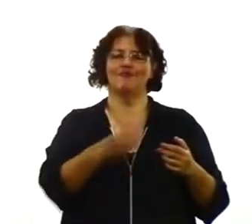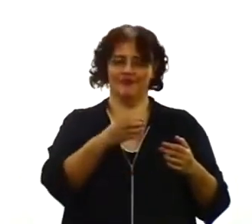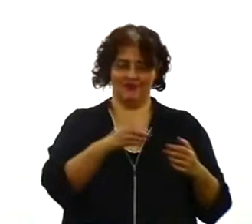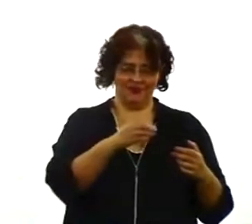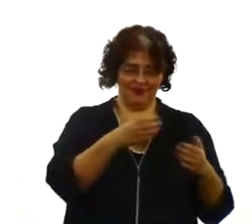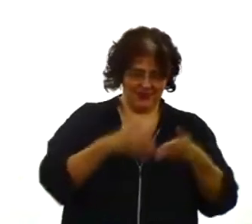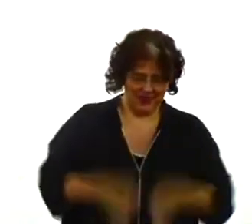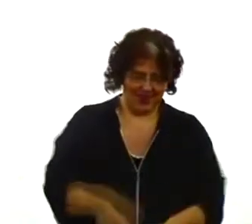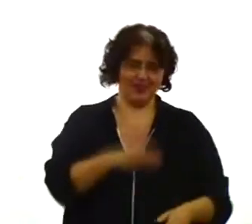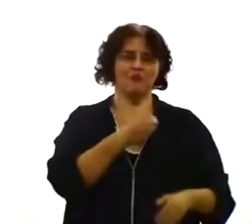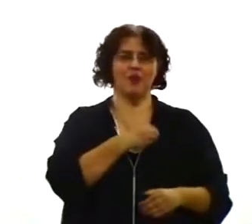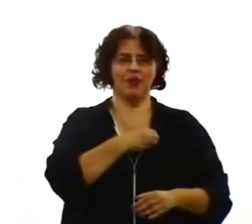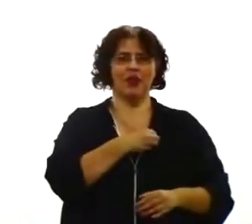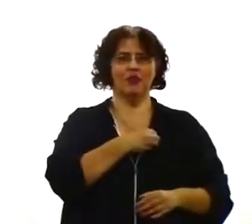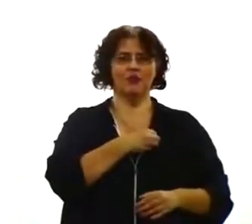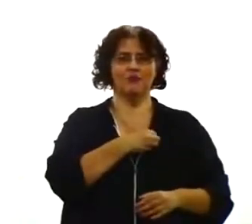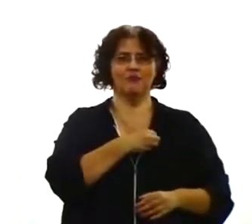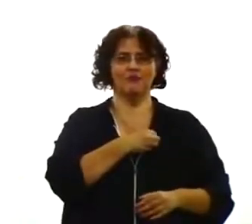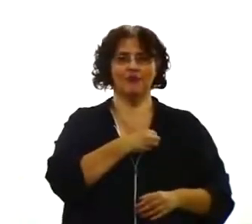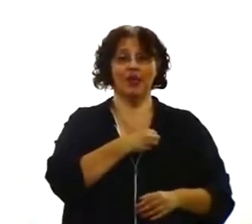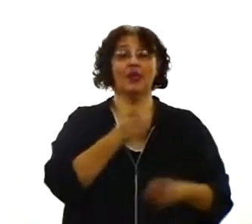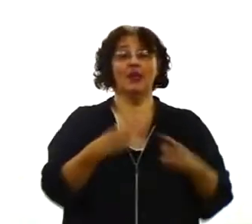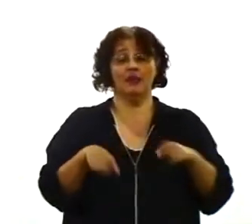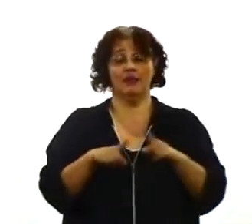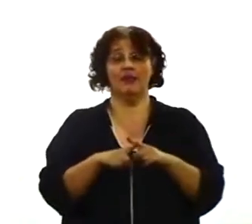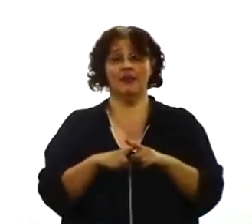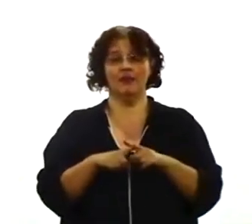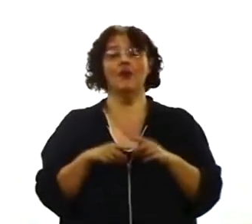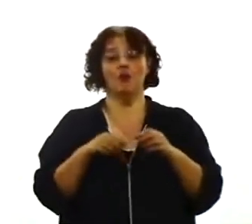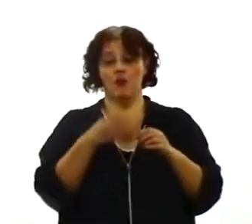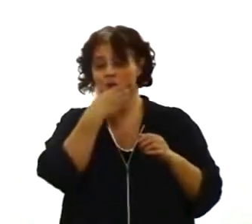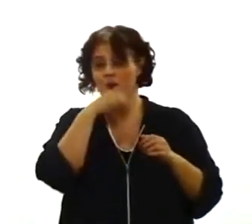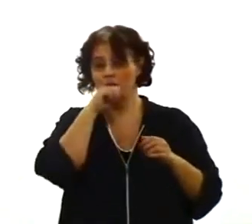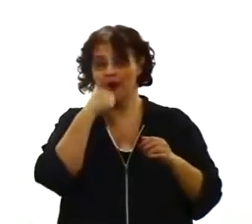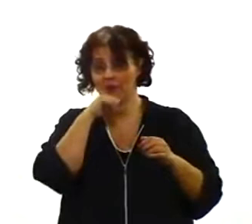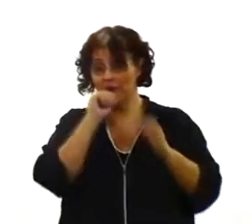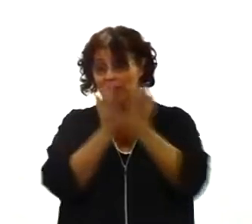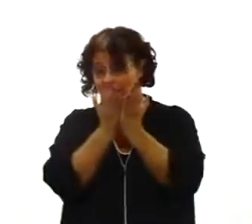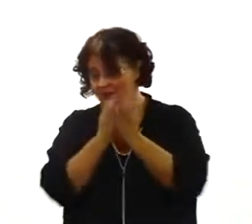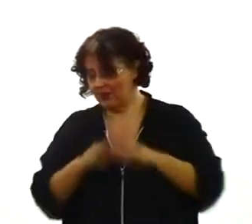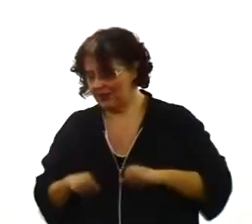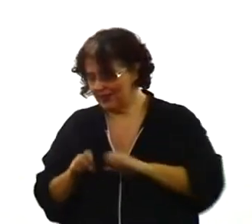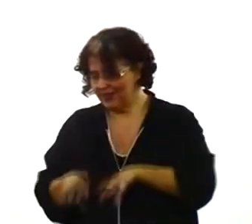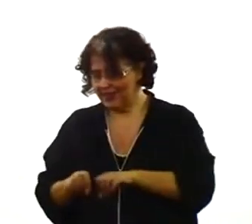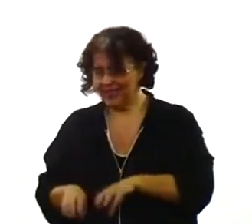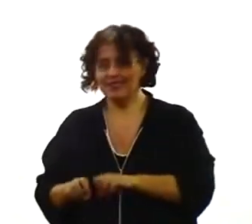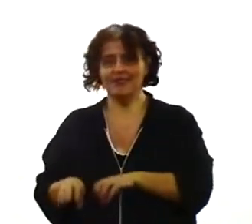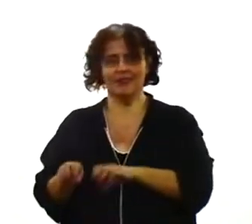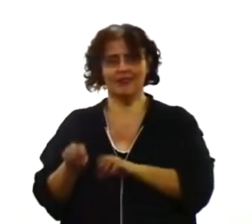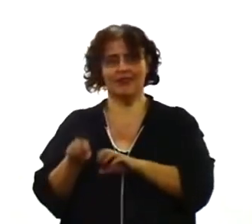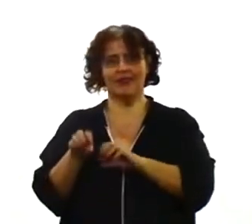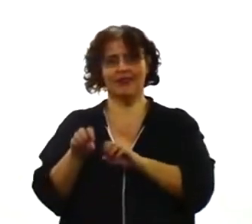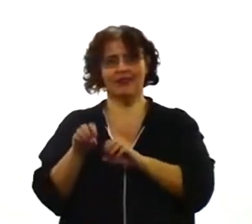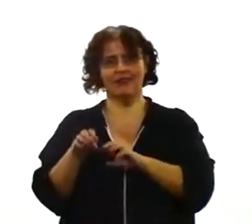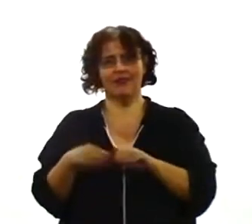Então ele ensina a criança no caminho que ela deve andar. E sabe qual é a grande surpresa? E a grande tendência? É que